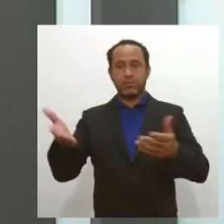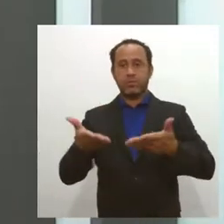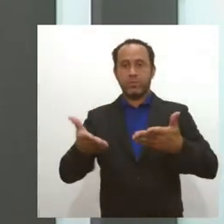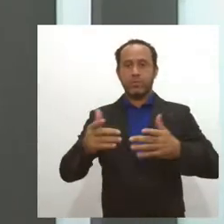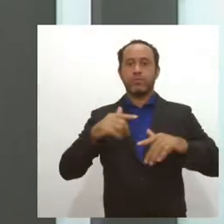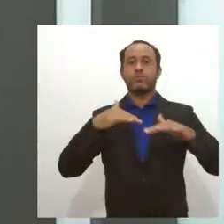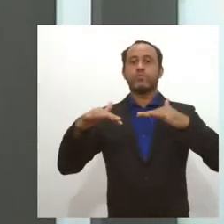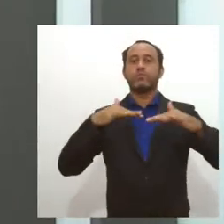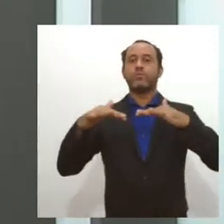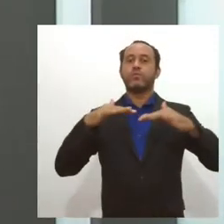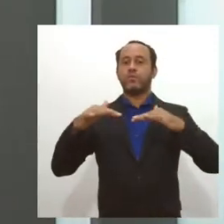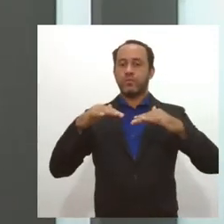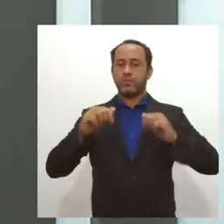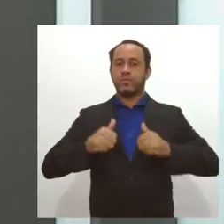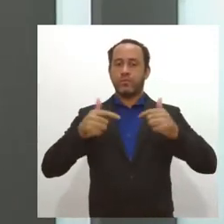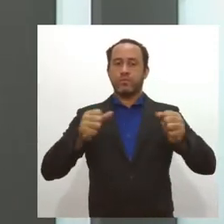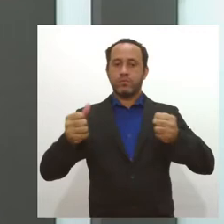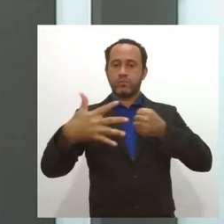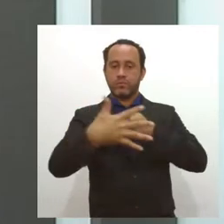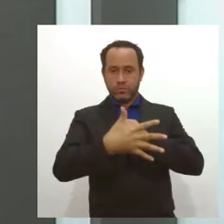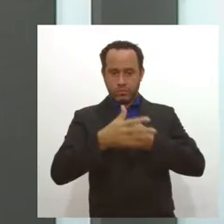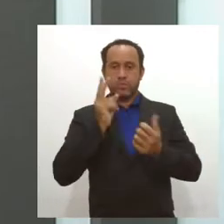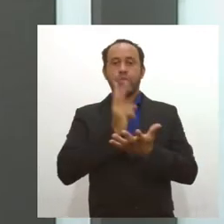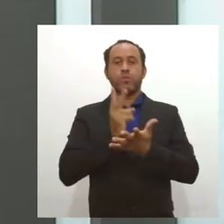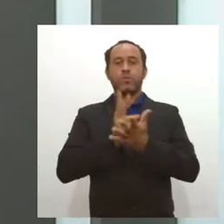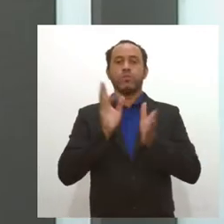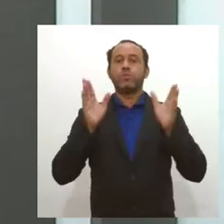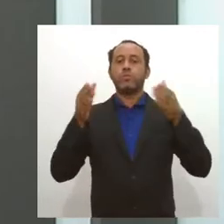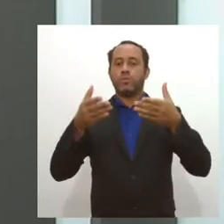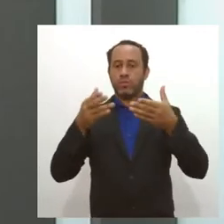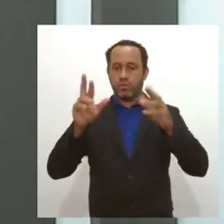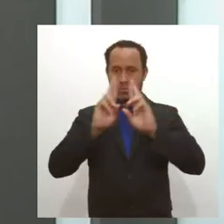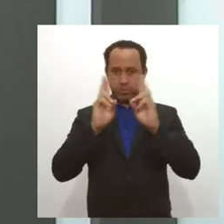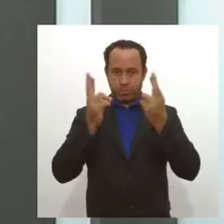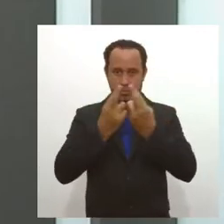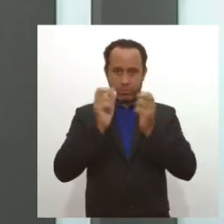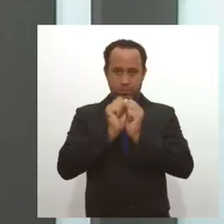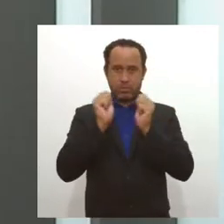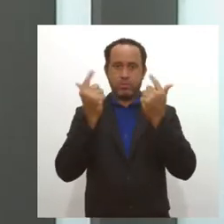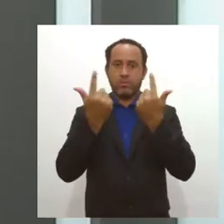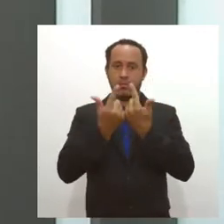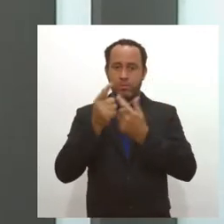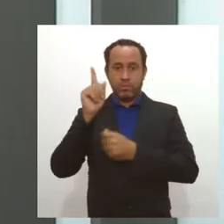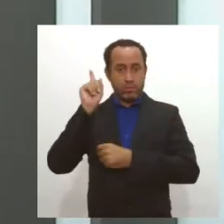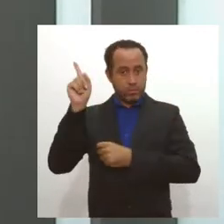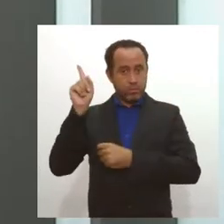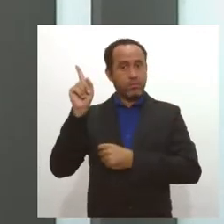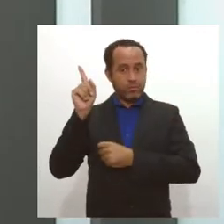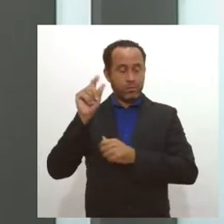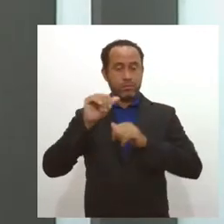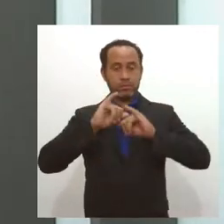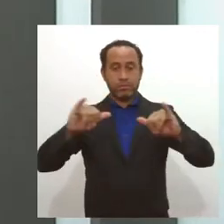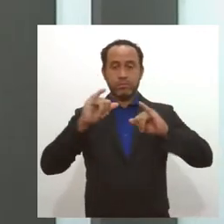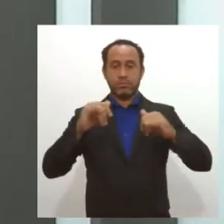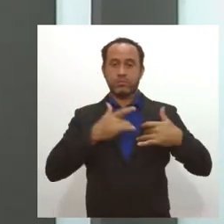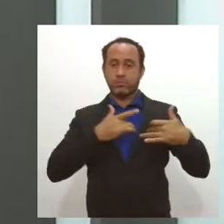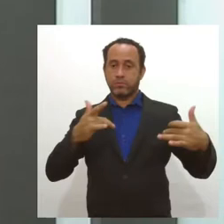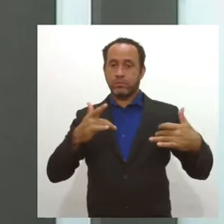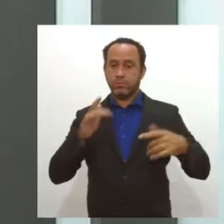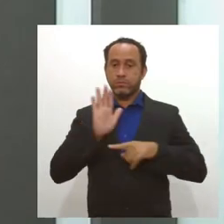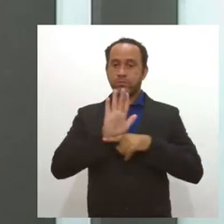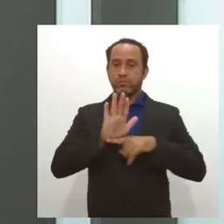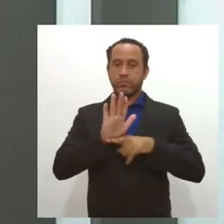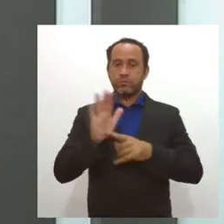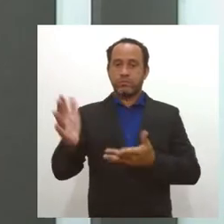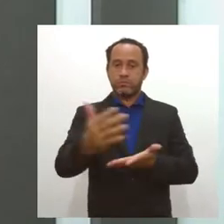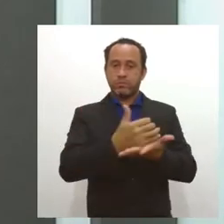ações de enfrentamento à pandemia continuam no foco dos debates nas sessões da Assembleia Legislativa. Campanha Solidarize-se arrecada